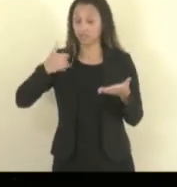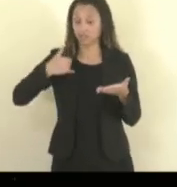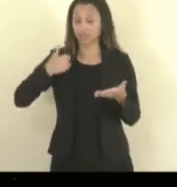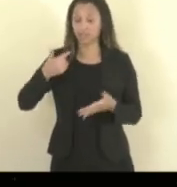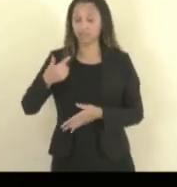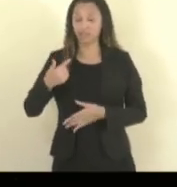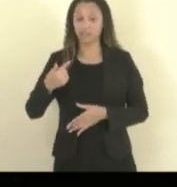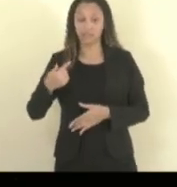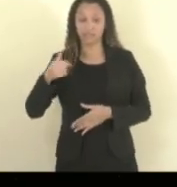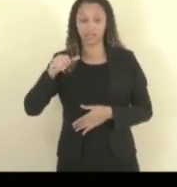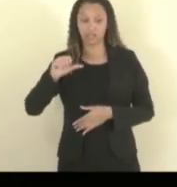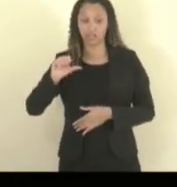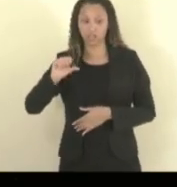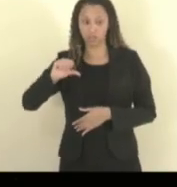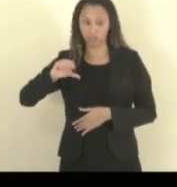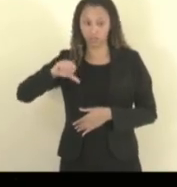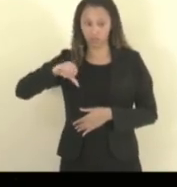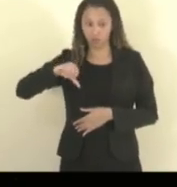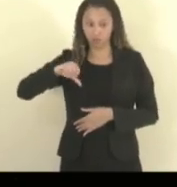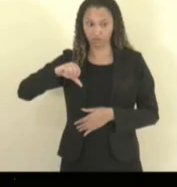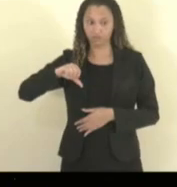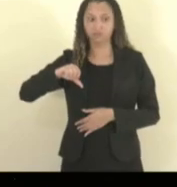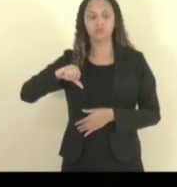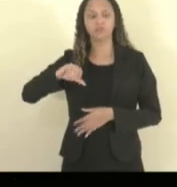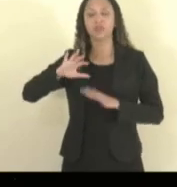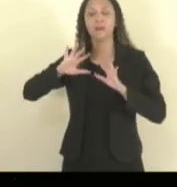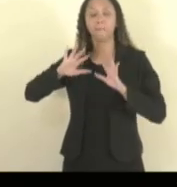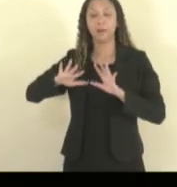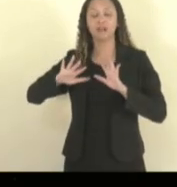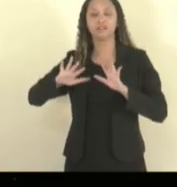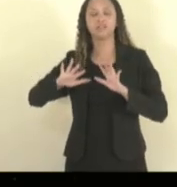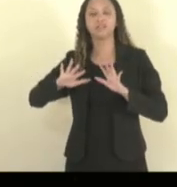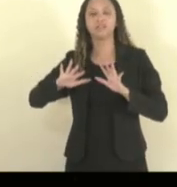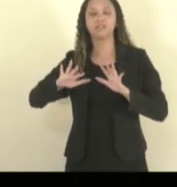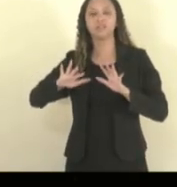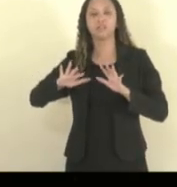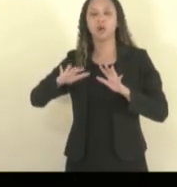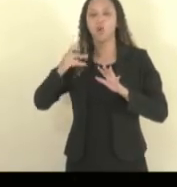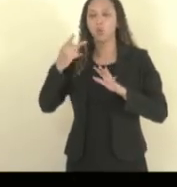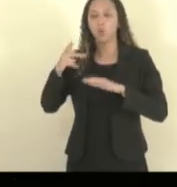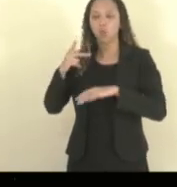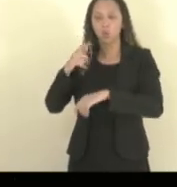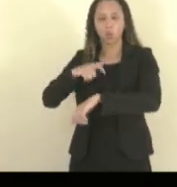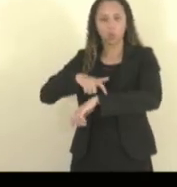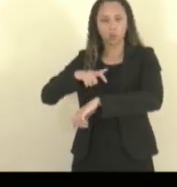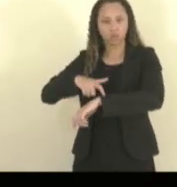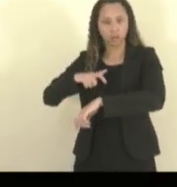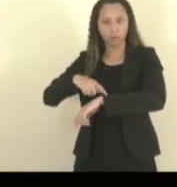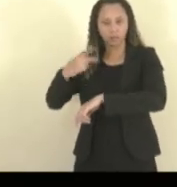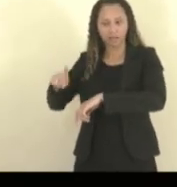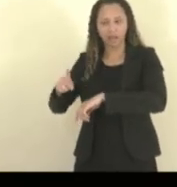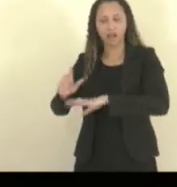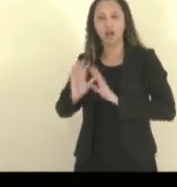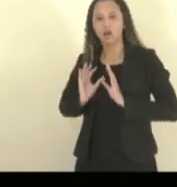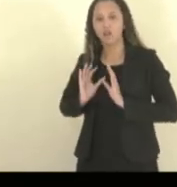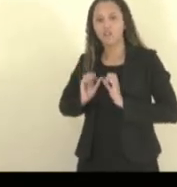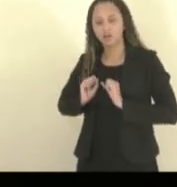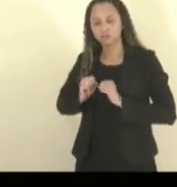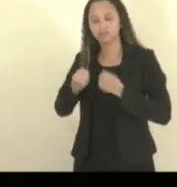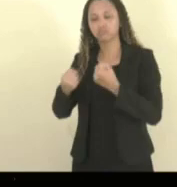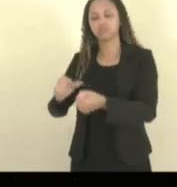anos, mas uma grande parte do seu tempo foi dedicado à